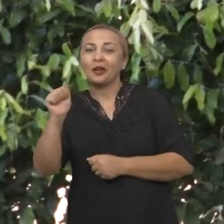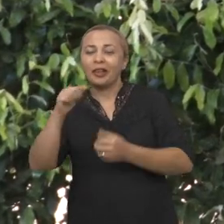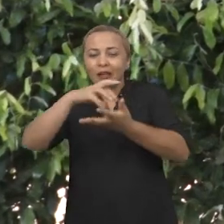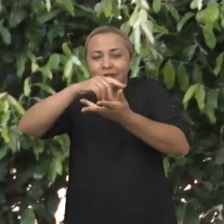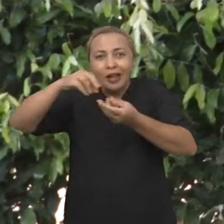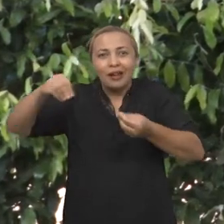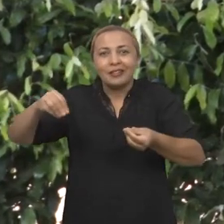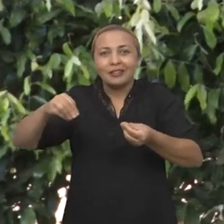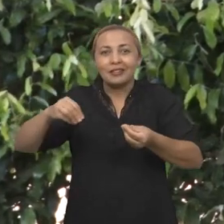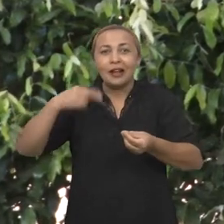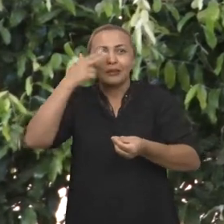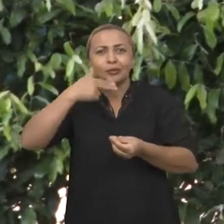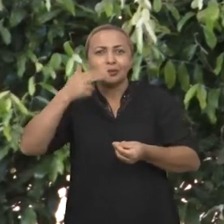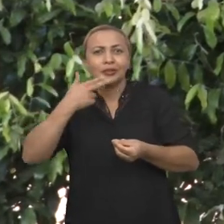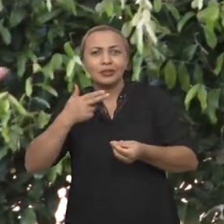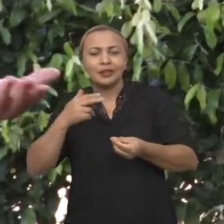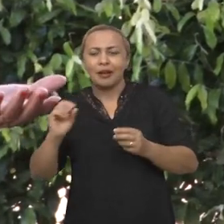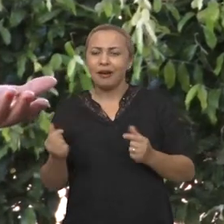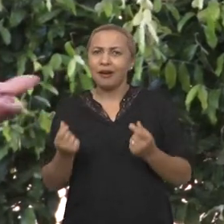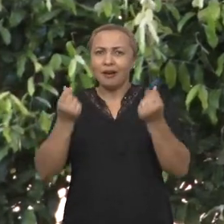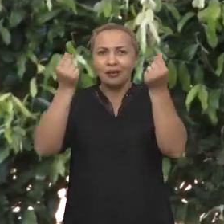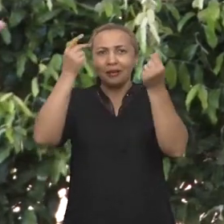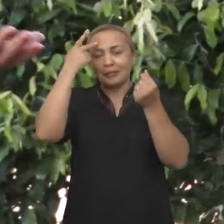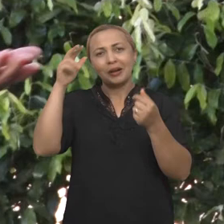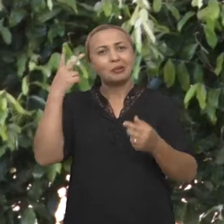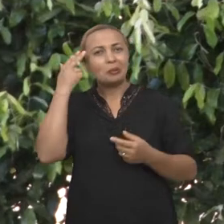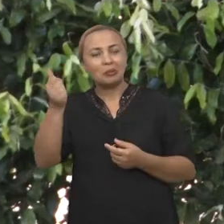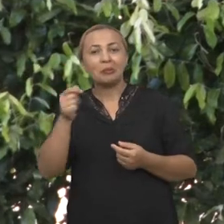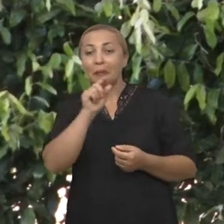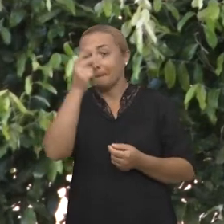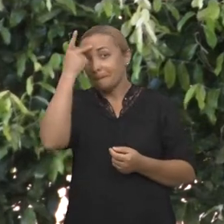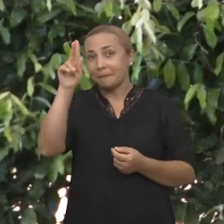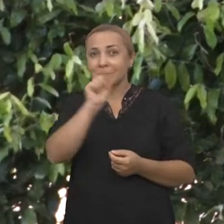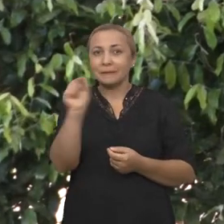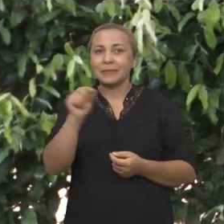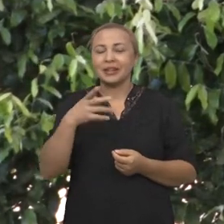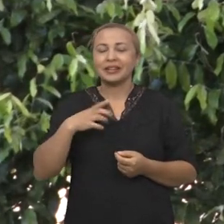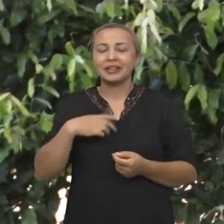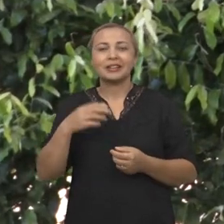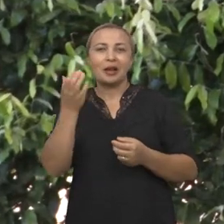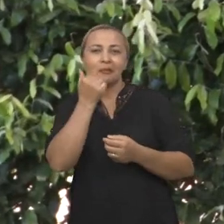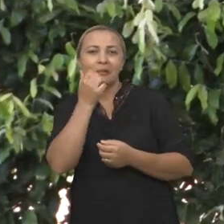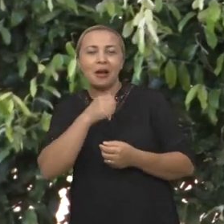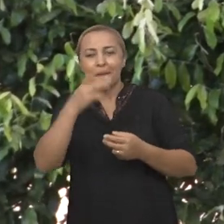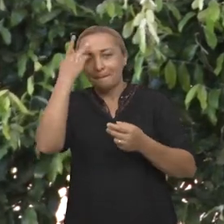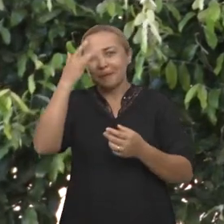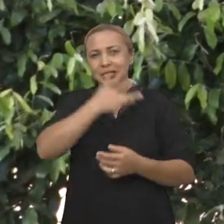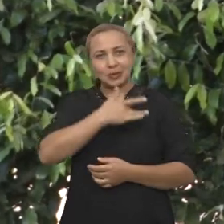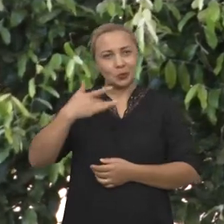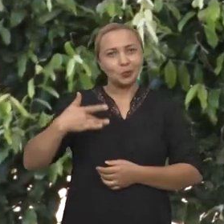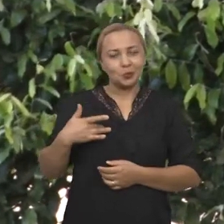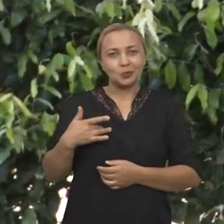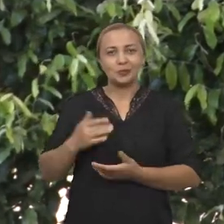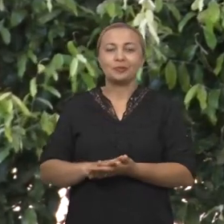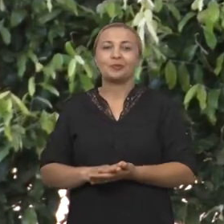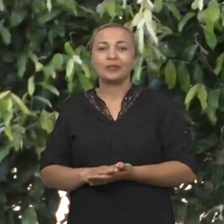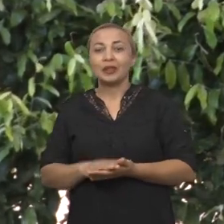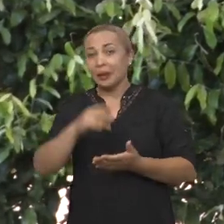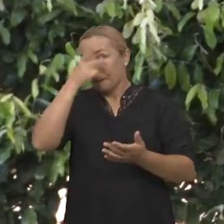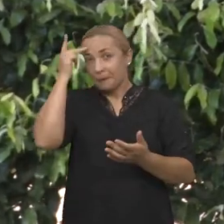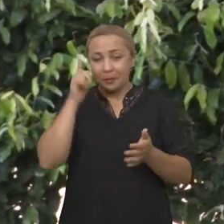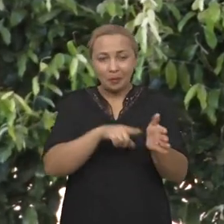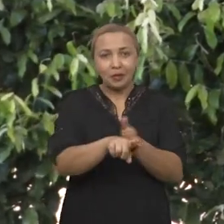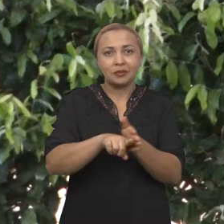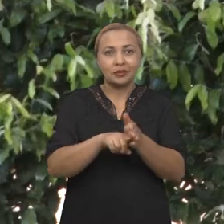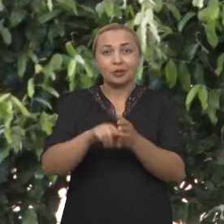o enriquecimento nutritivo do alimento que já é comum para quem quer ter uma alimentação mais saudável. E não é que pesquisadores da instituição